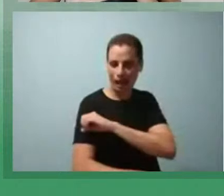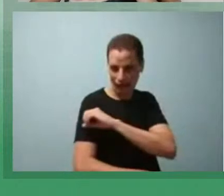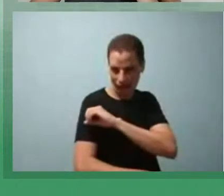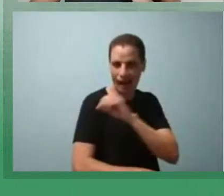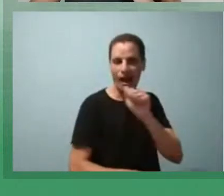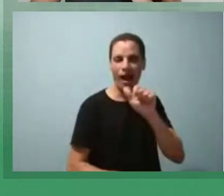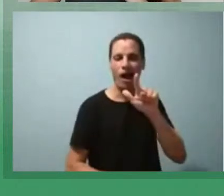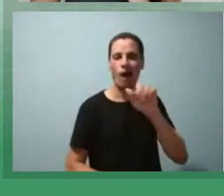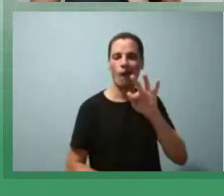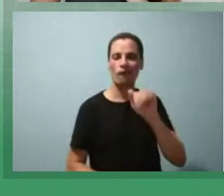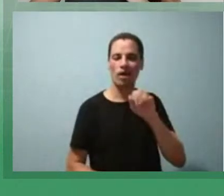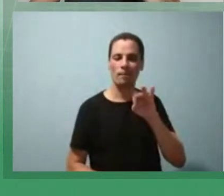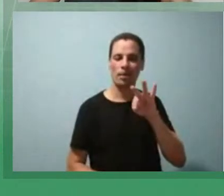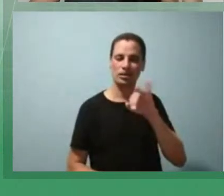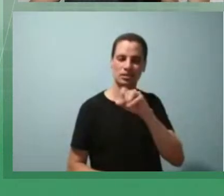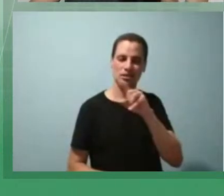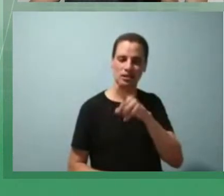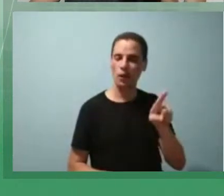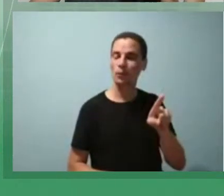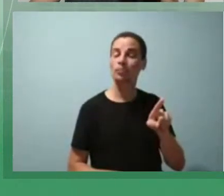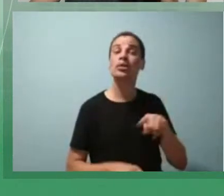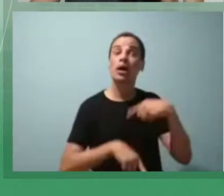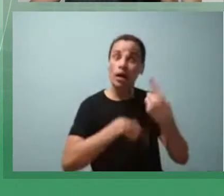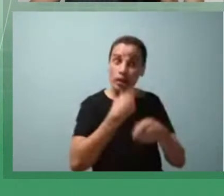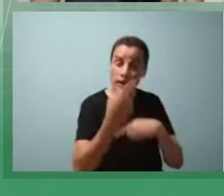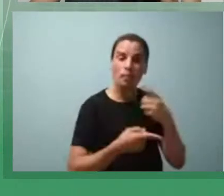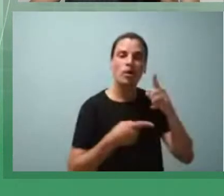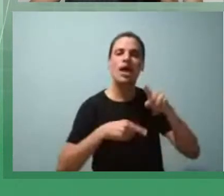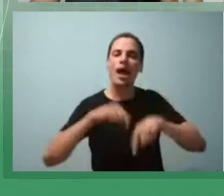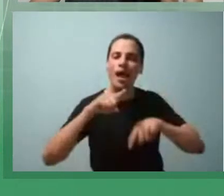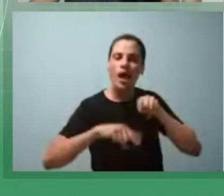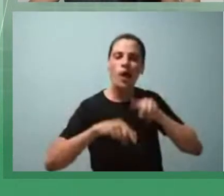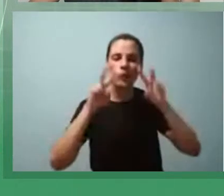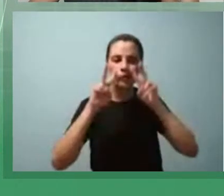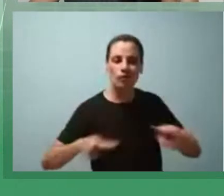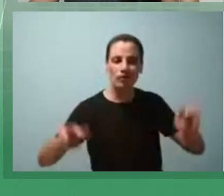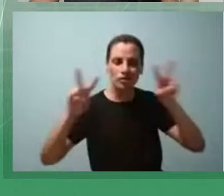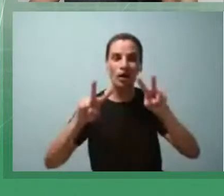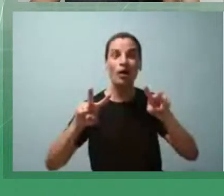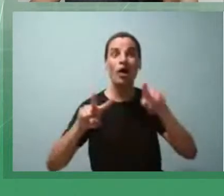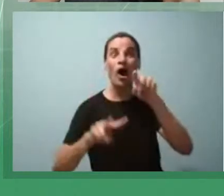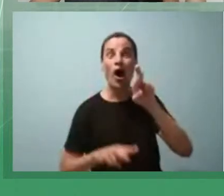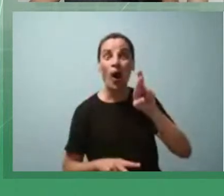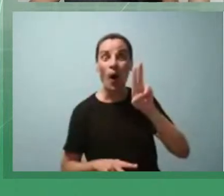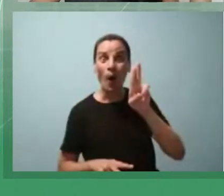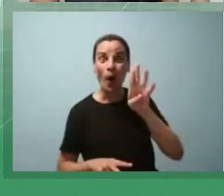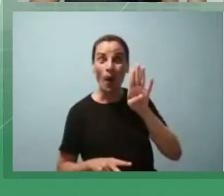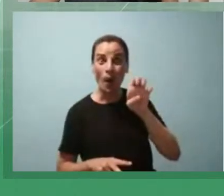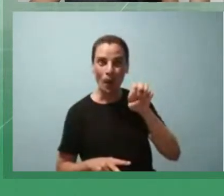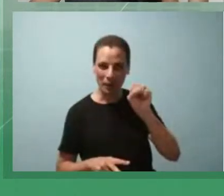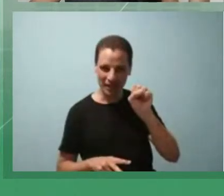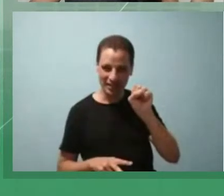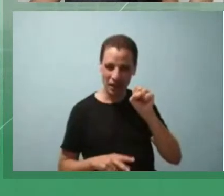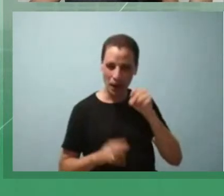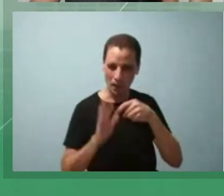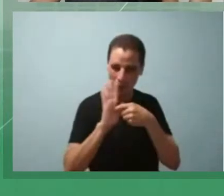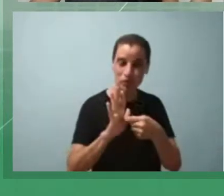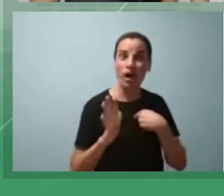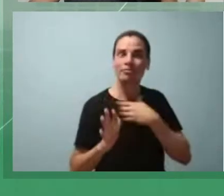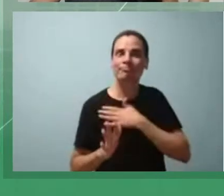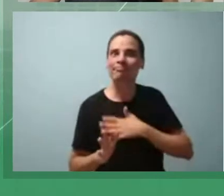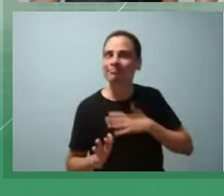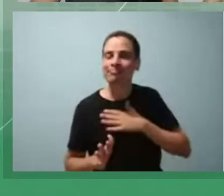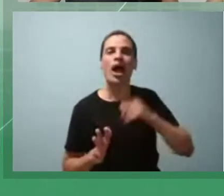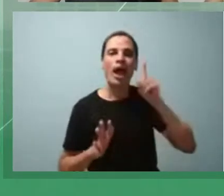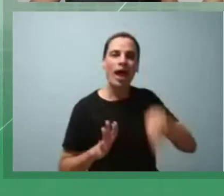valorização dos recursos visuais, como o nosso colega Rubens mostrou, eu amei, que é a questão do multiletramento. Ele trouxe um pouquinho